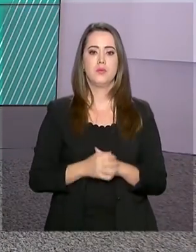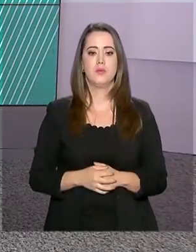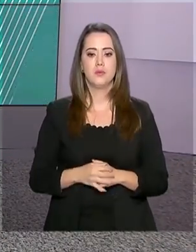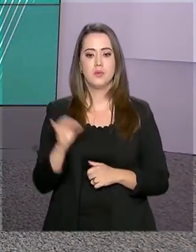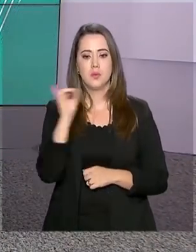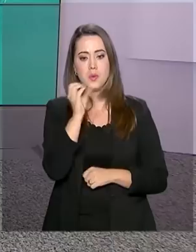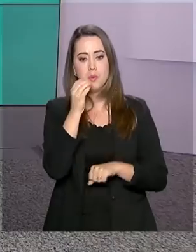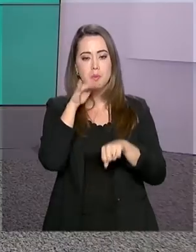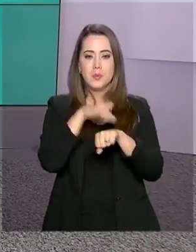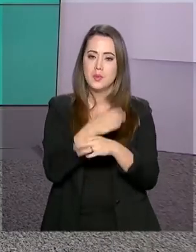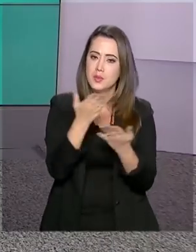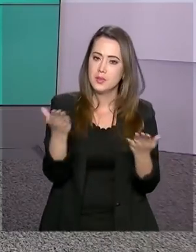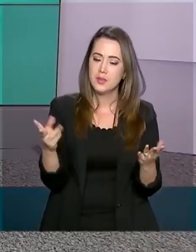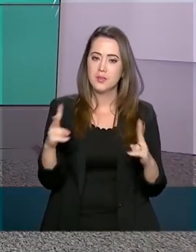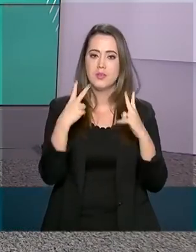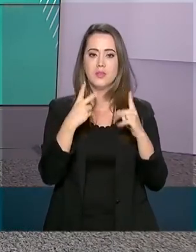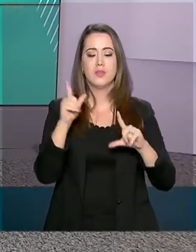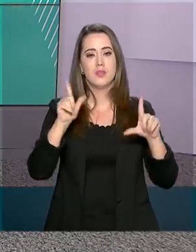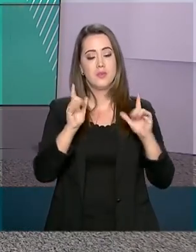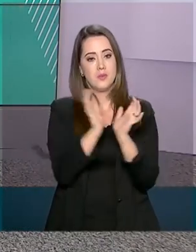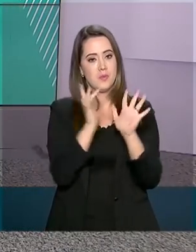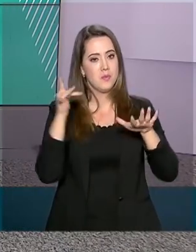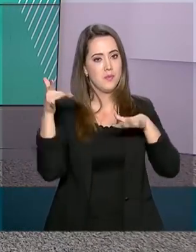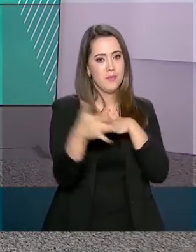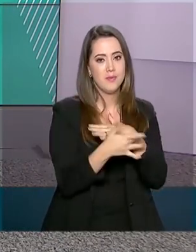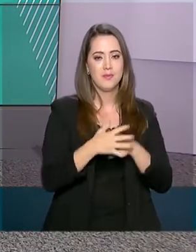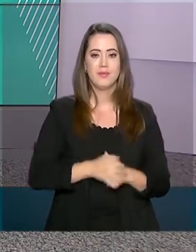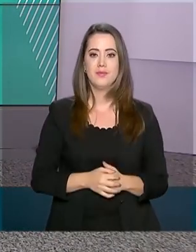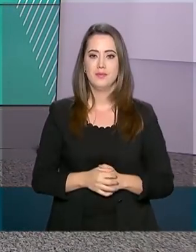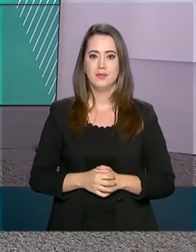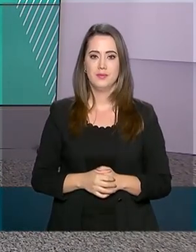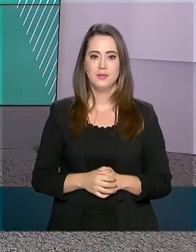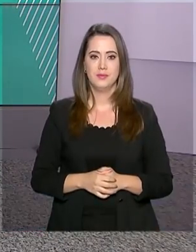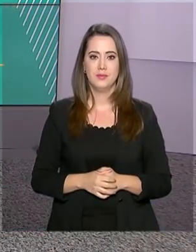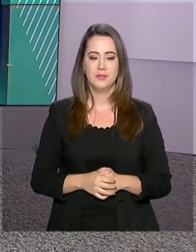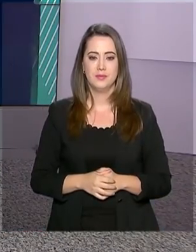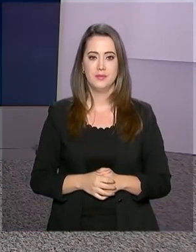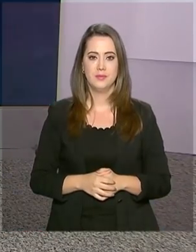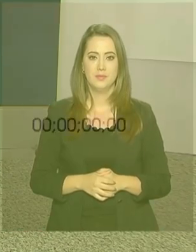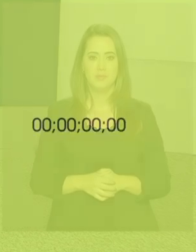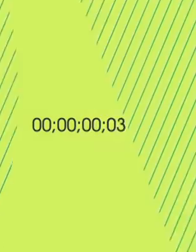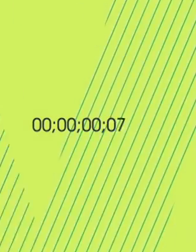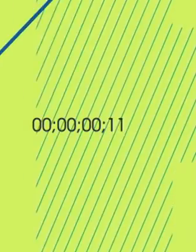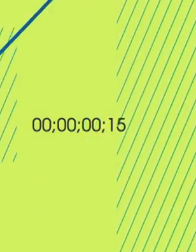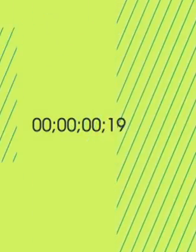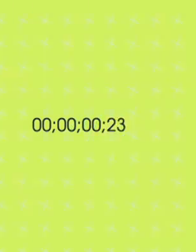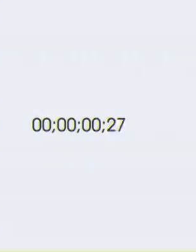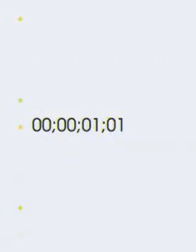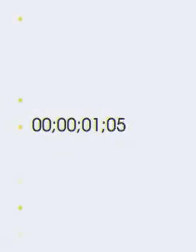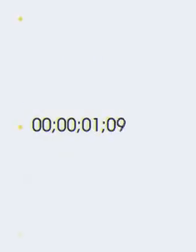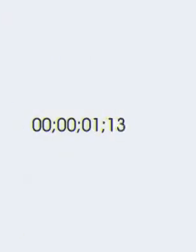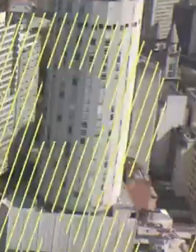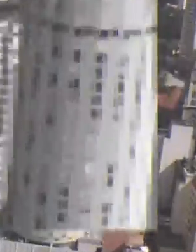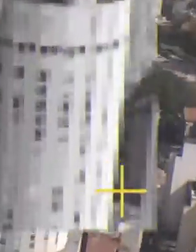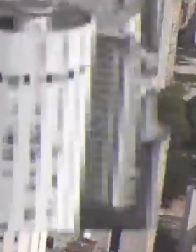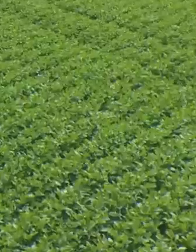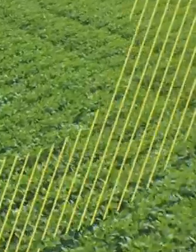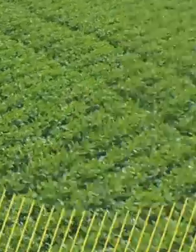Boa noite, Roberto. E você acompanha a gente também pelas redes sociais. Até mais. E você